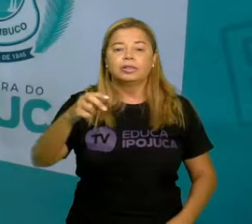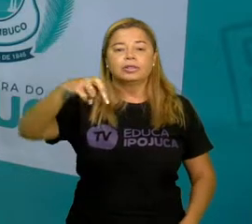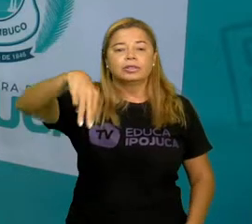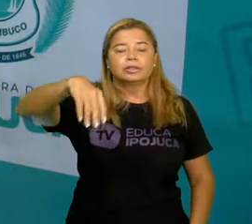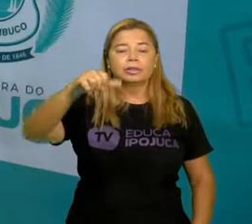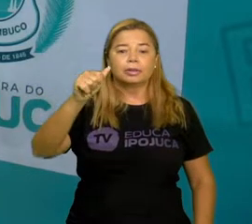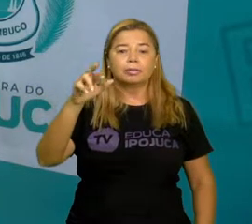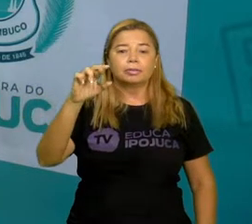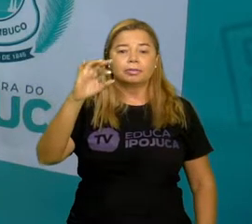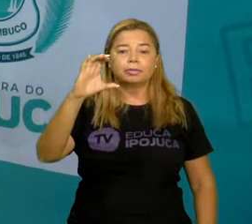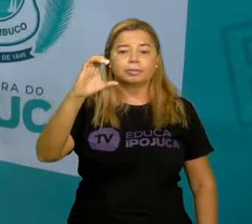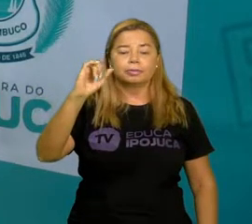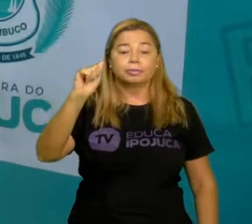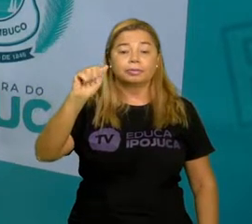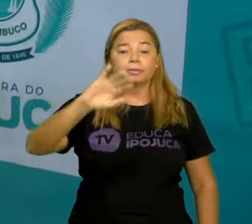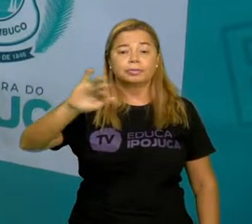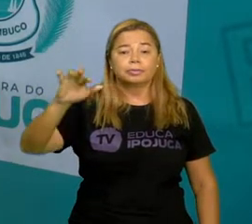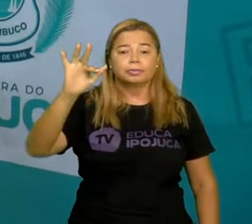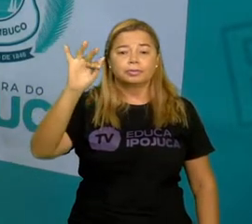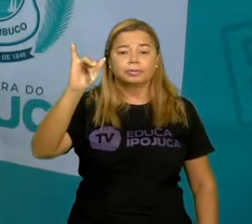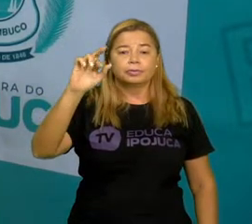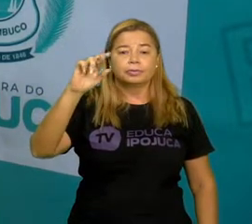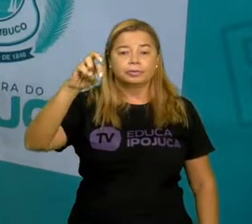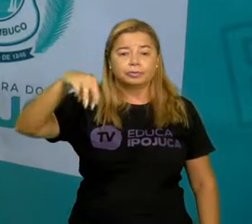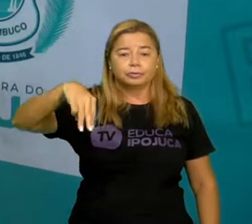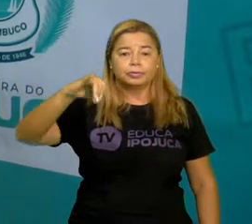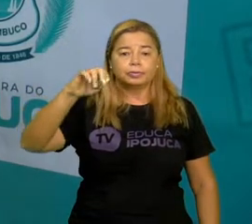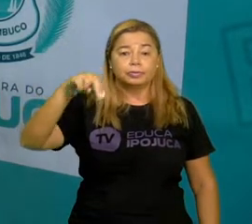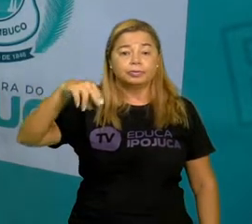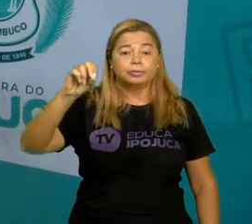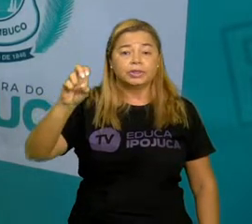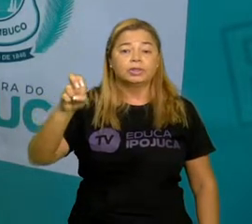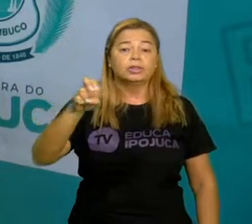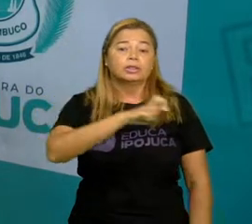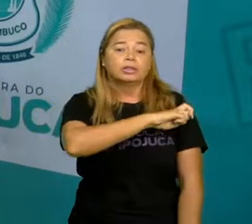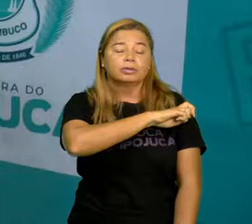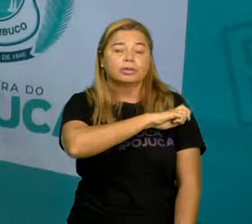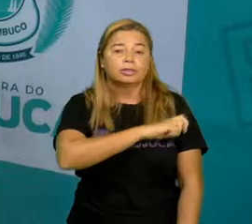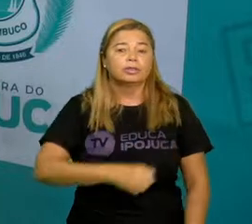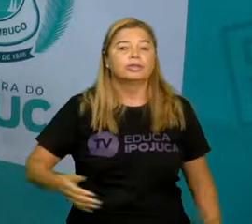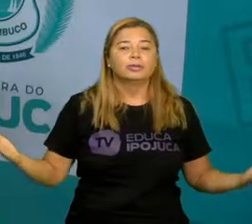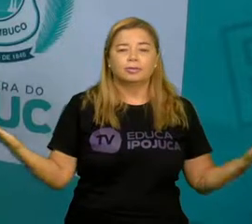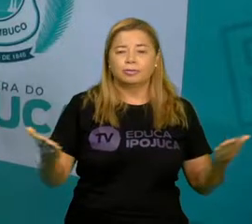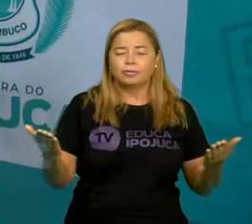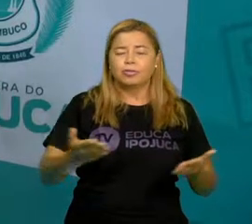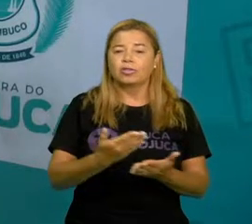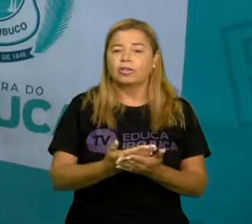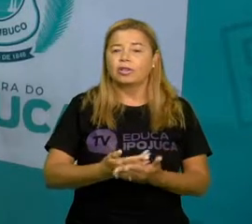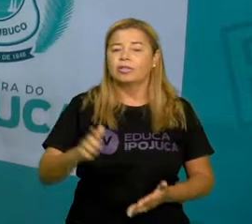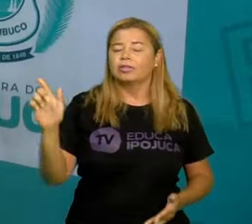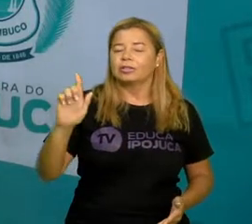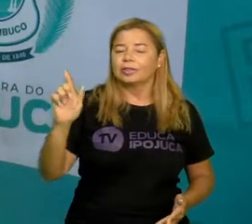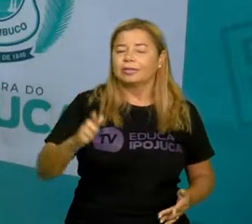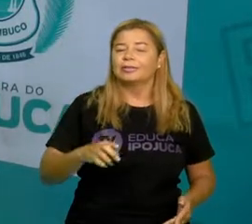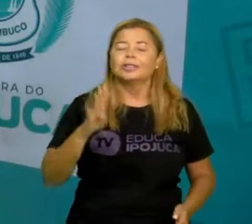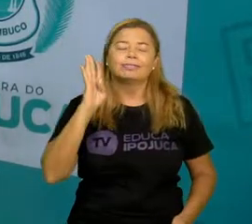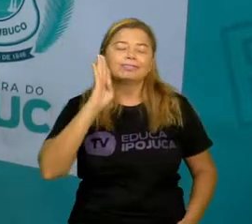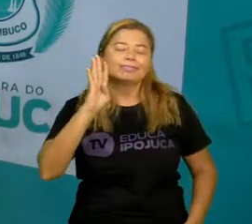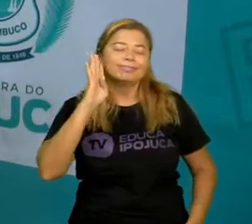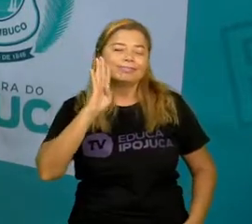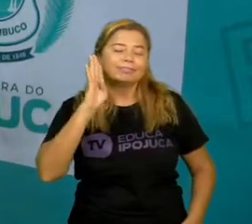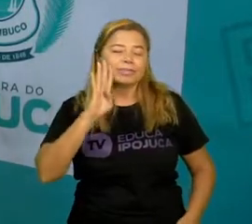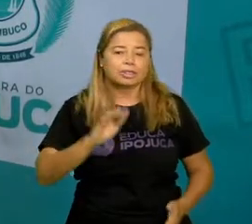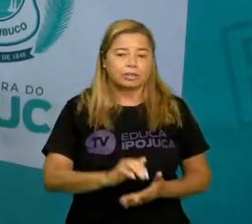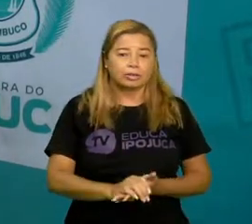Firmino do quinto ano e nossa aula de hoje de Geografia está bem legal. Vamos estudar um pouco